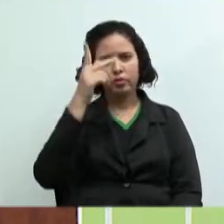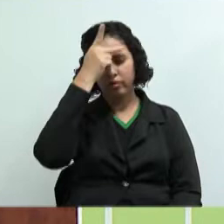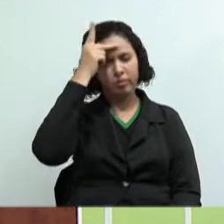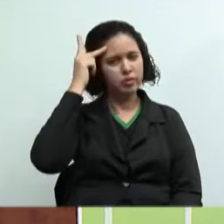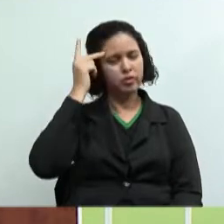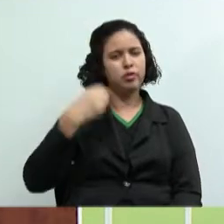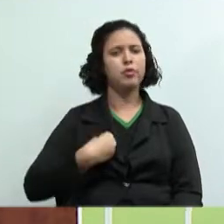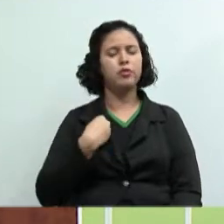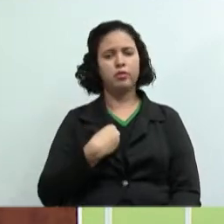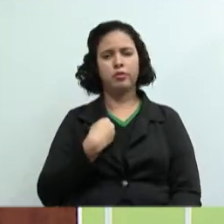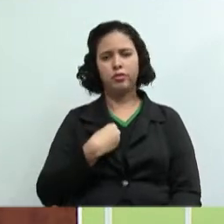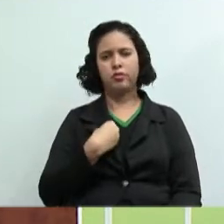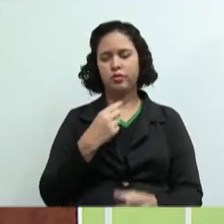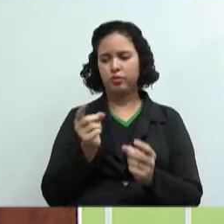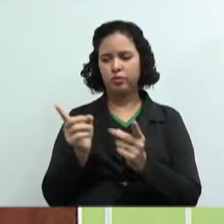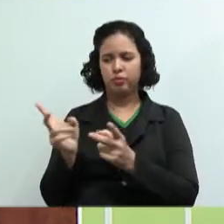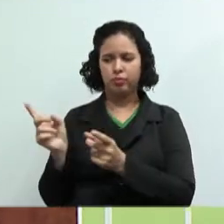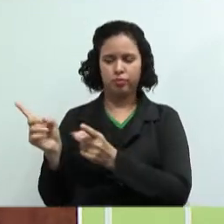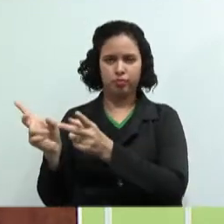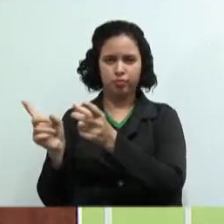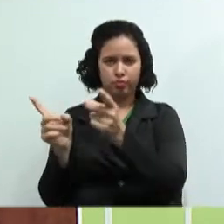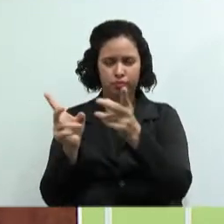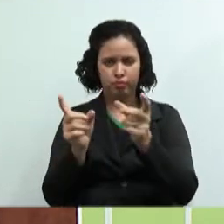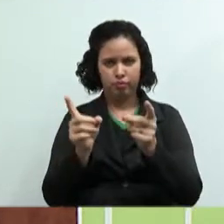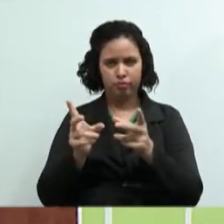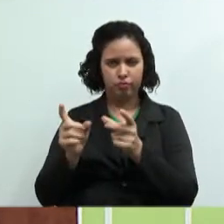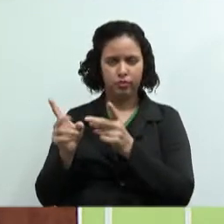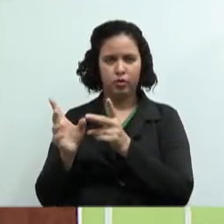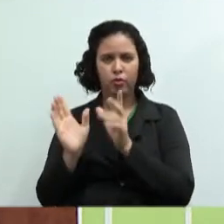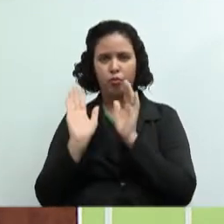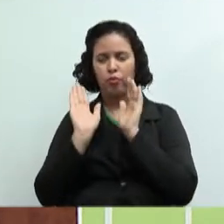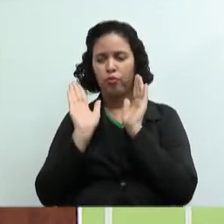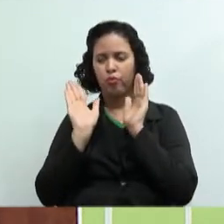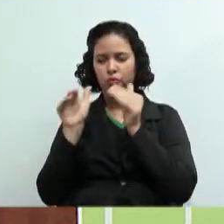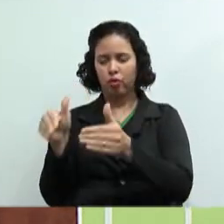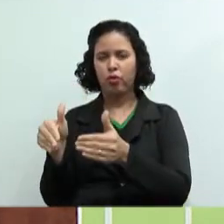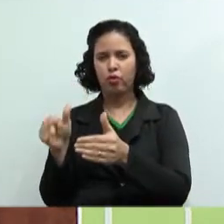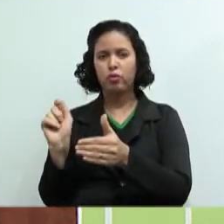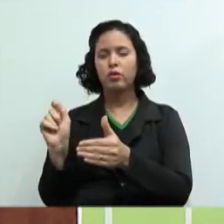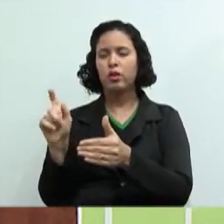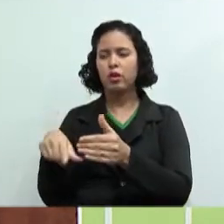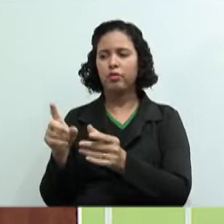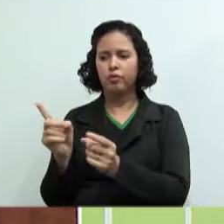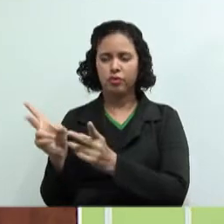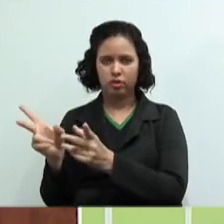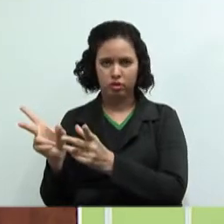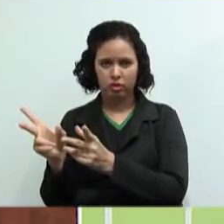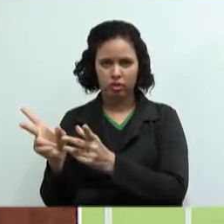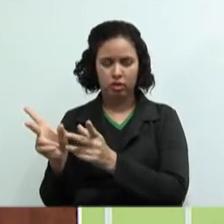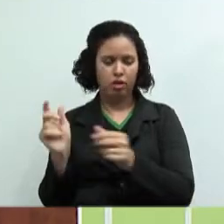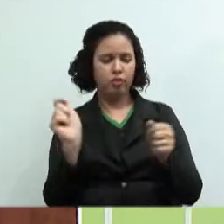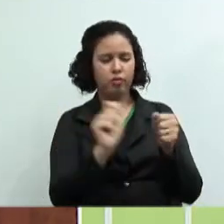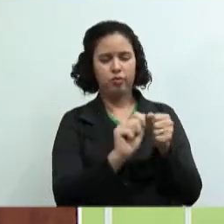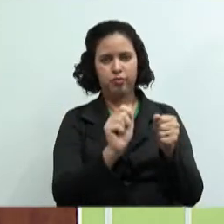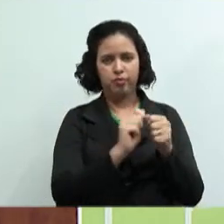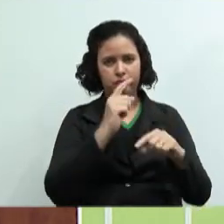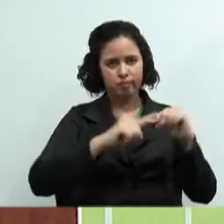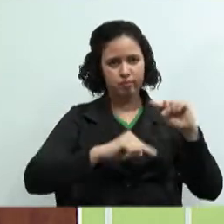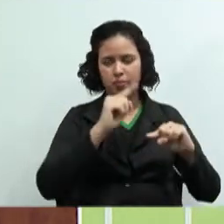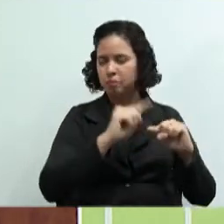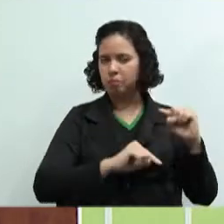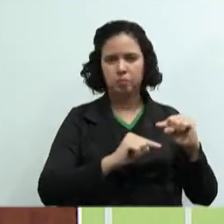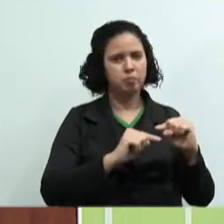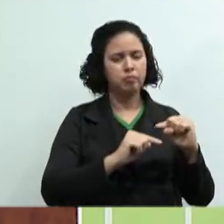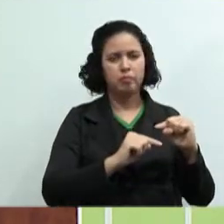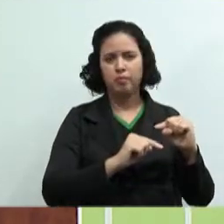comércio. O foco não era a fabricação de produtos. Então, era simples chegar ao custo